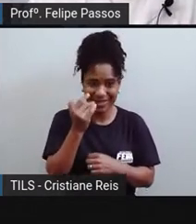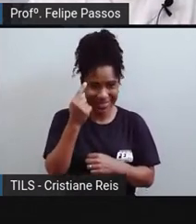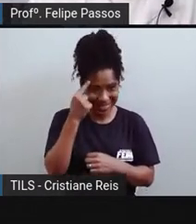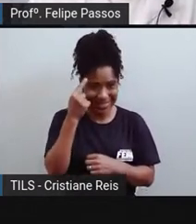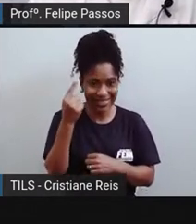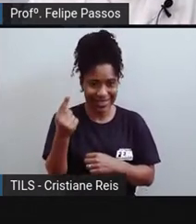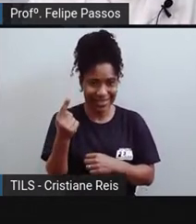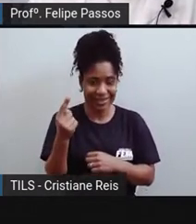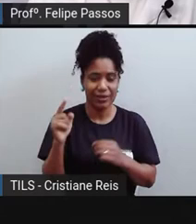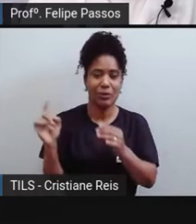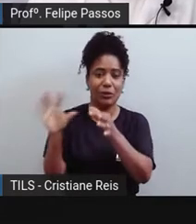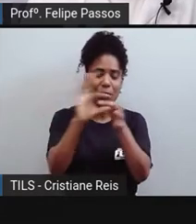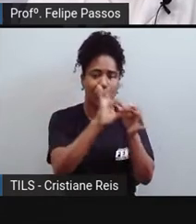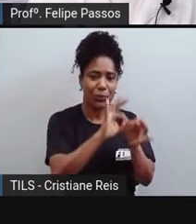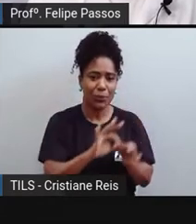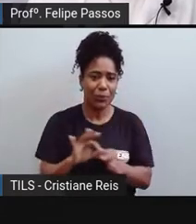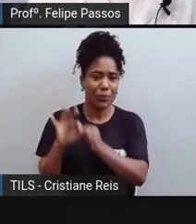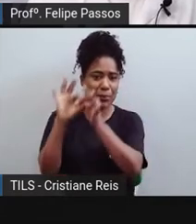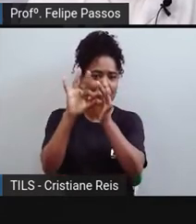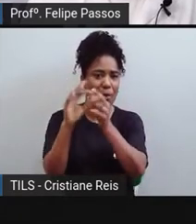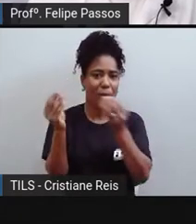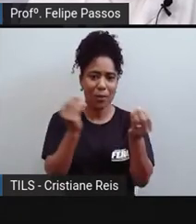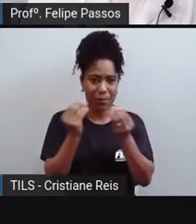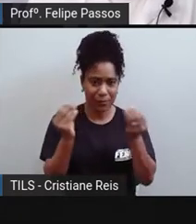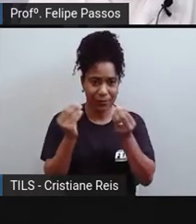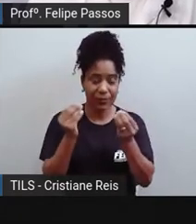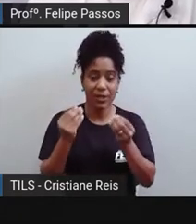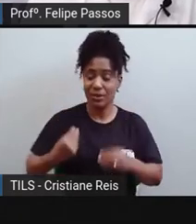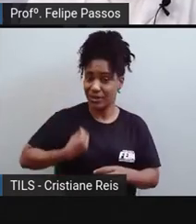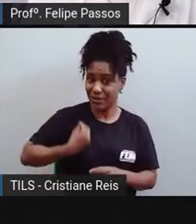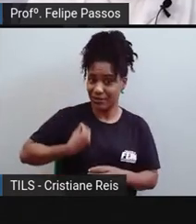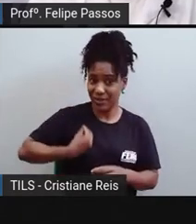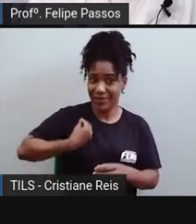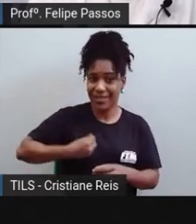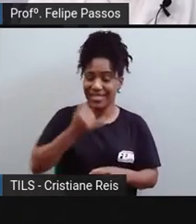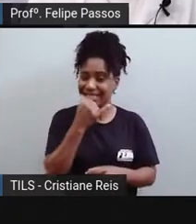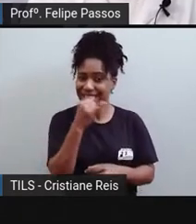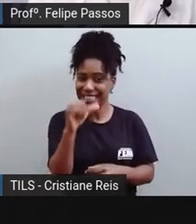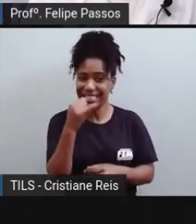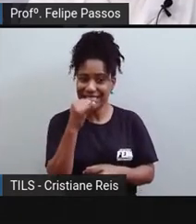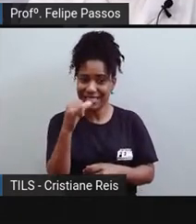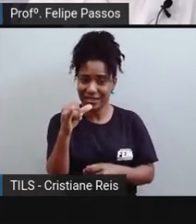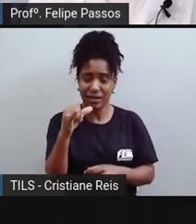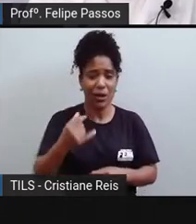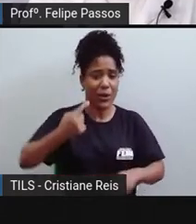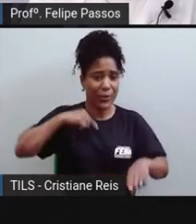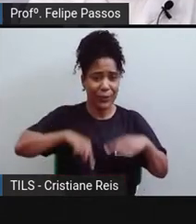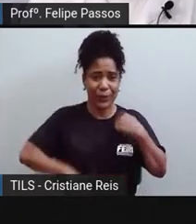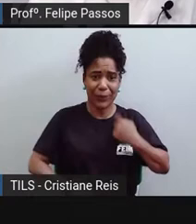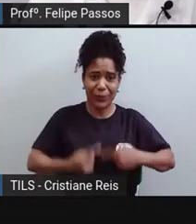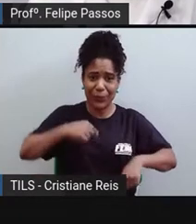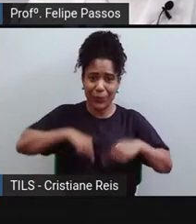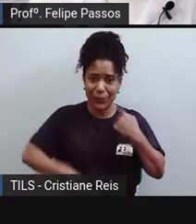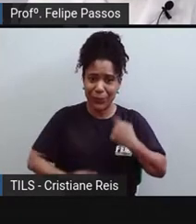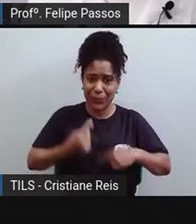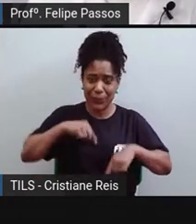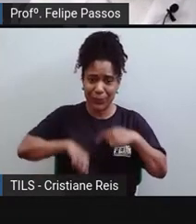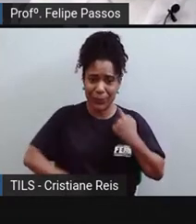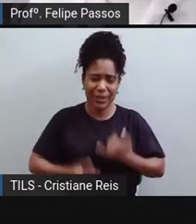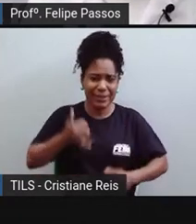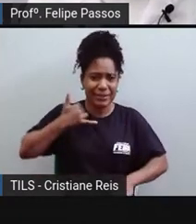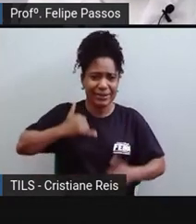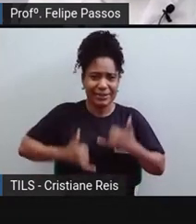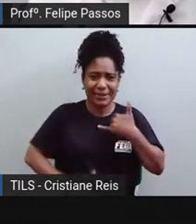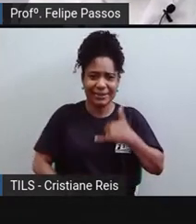conectados. Os seres vivos, eles usam energia também. Aí você deve estar pensando, ué, nunca vi ninguém se